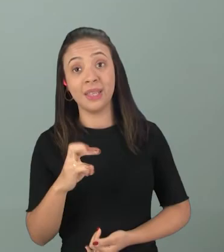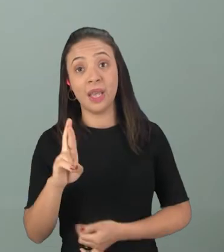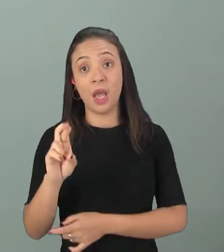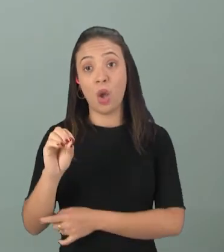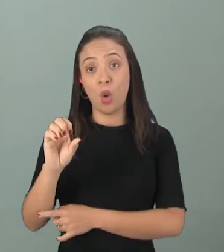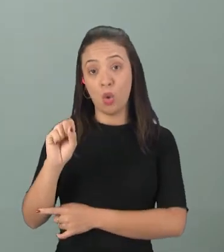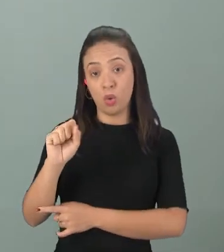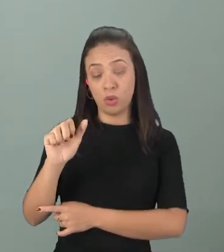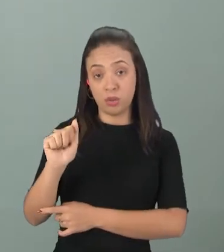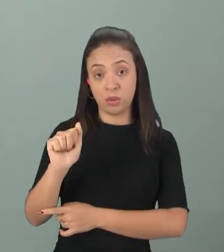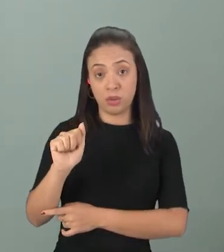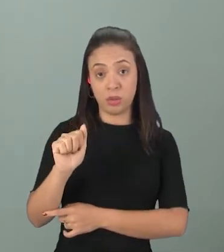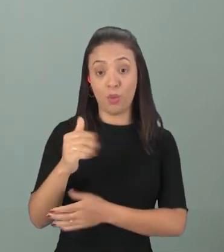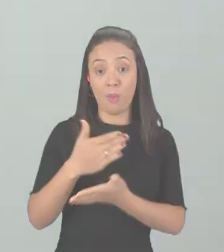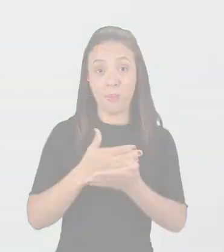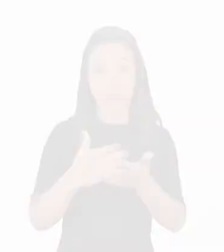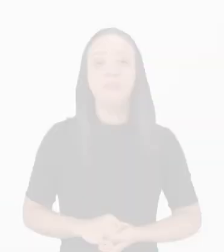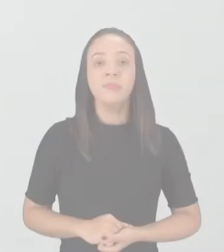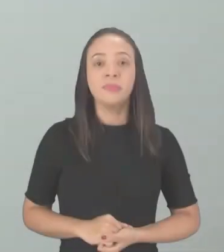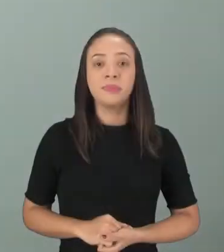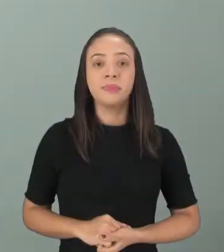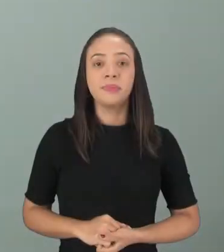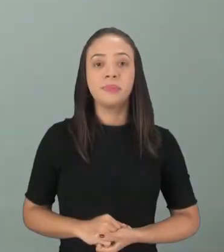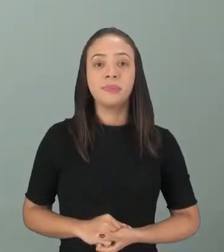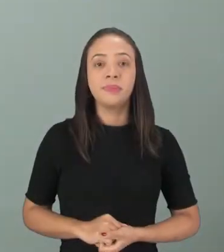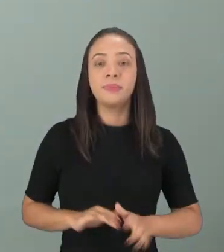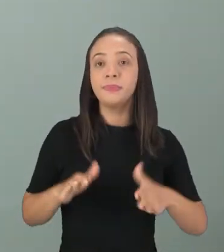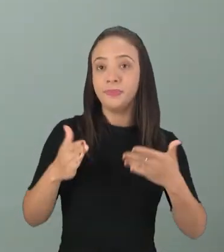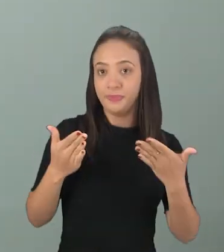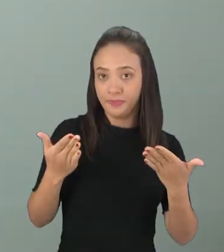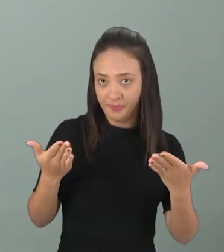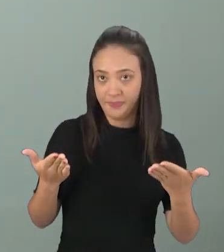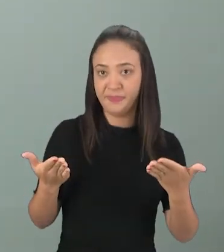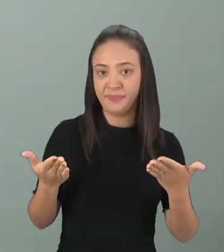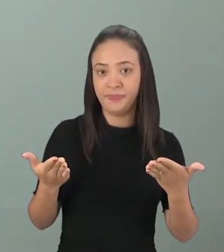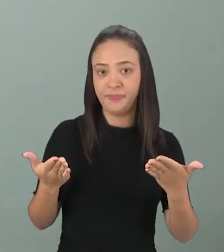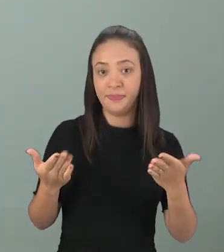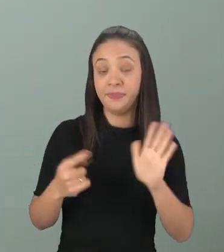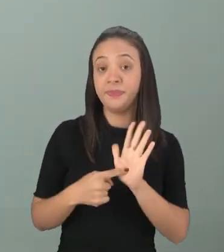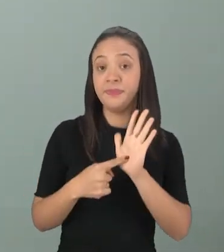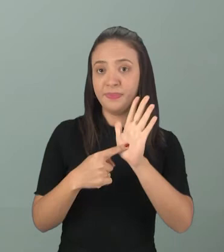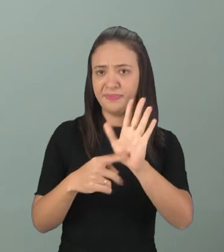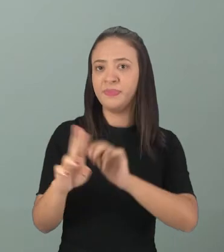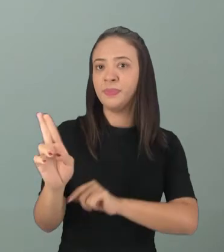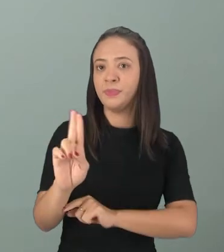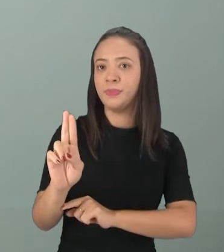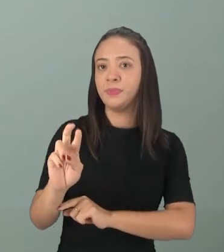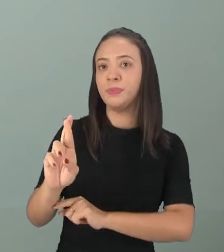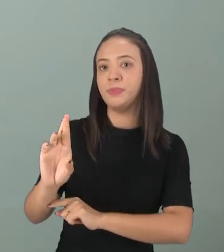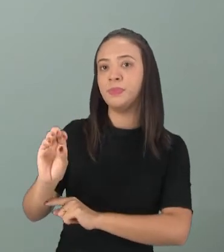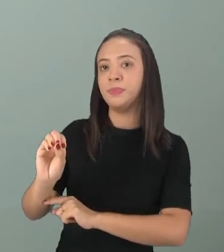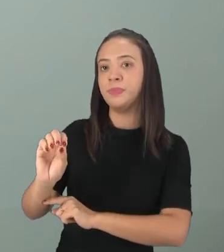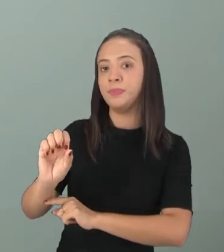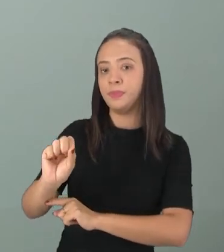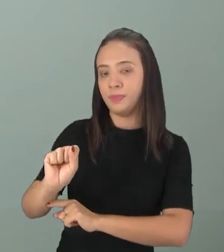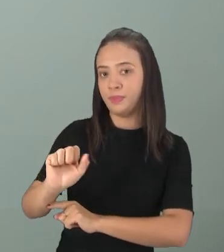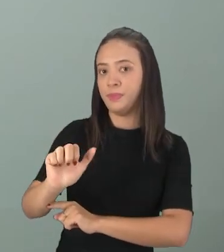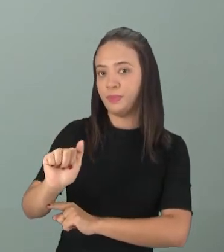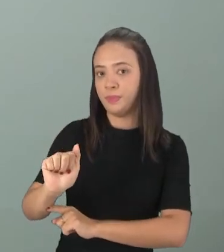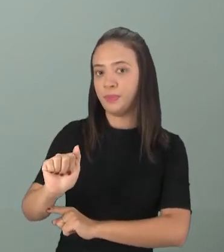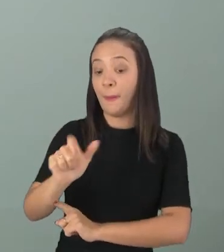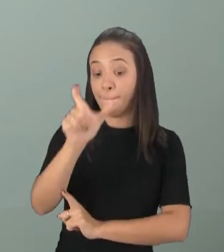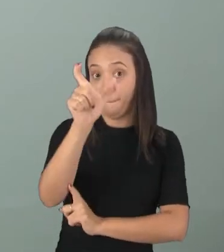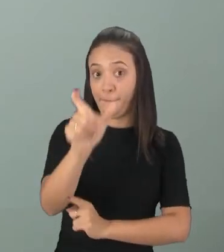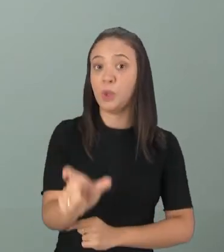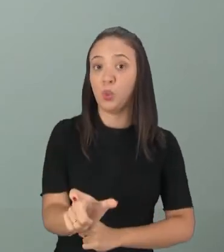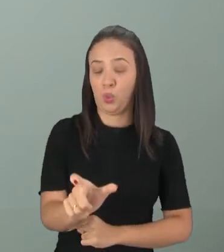A rosa está bonita. Então, olha só. Vou pegar o nome da rosa aqui, da pessoa, né? Falei.